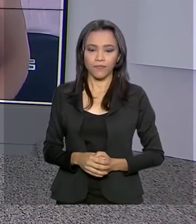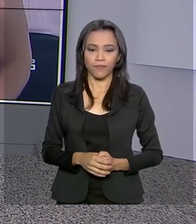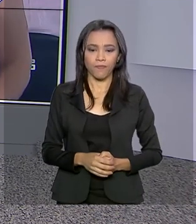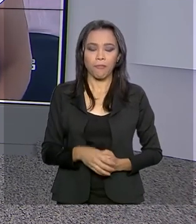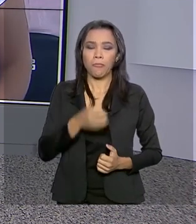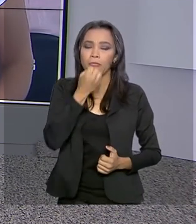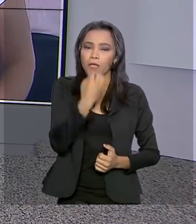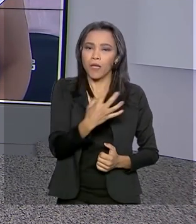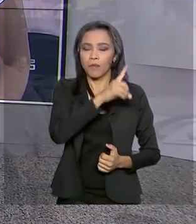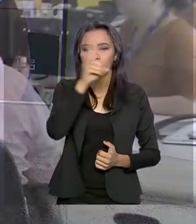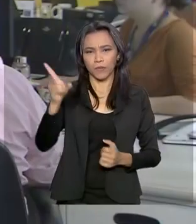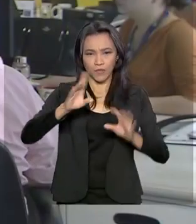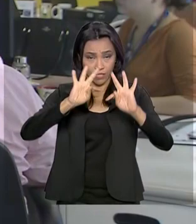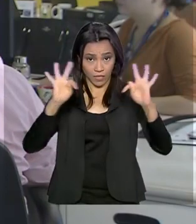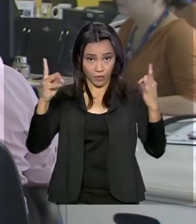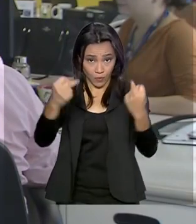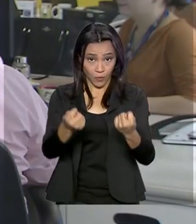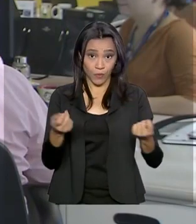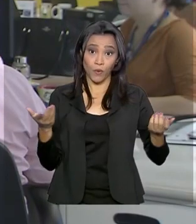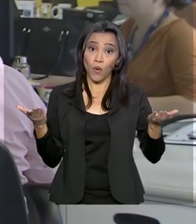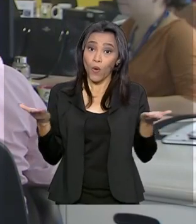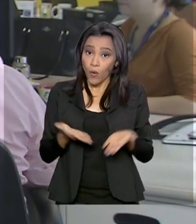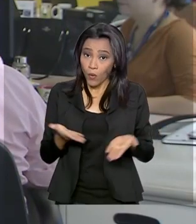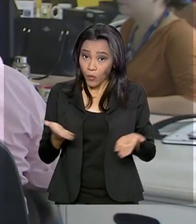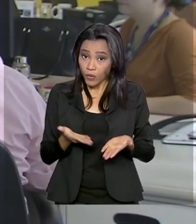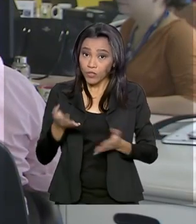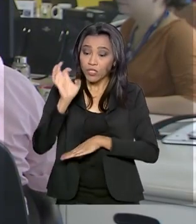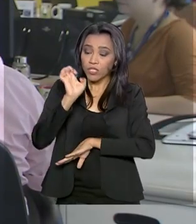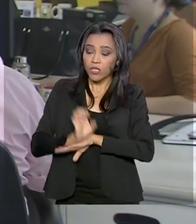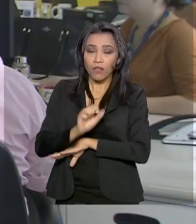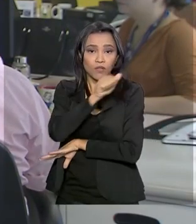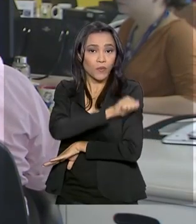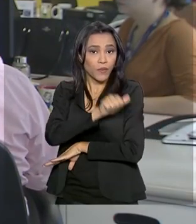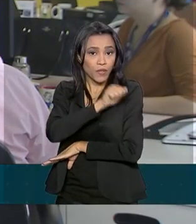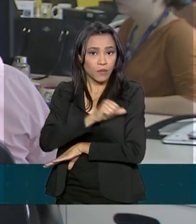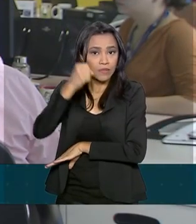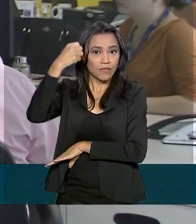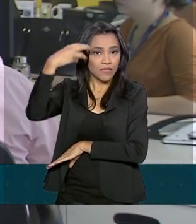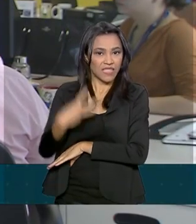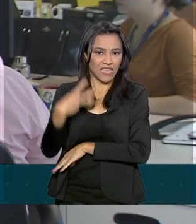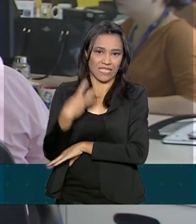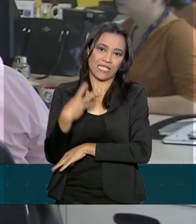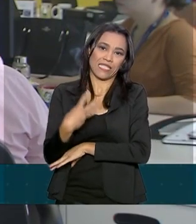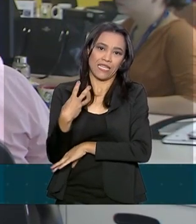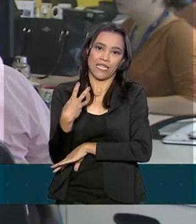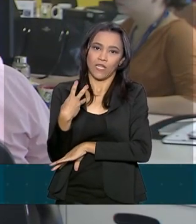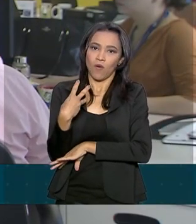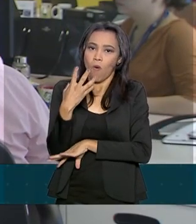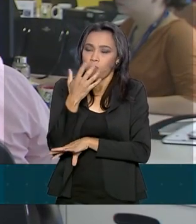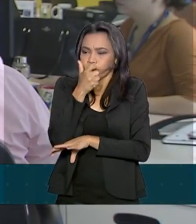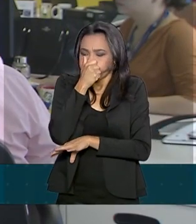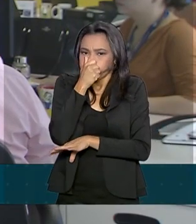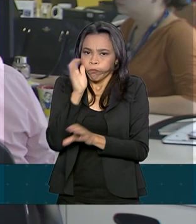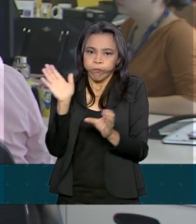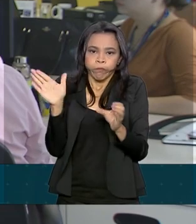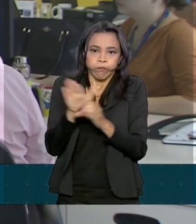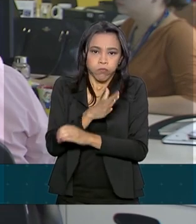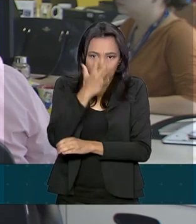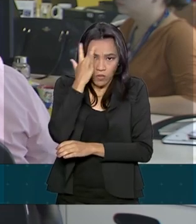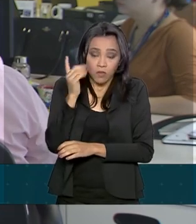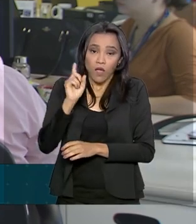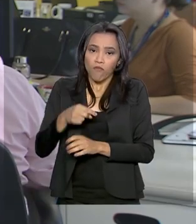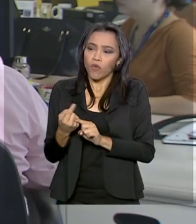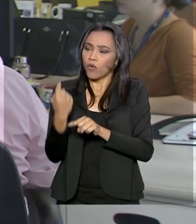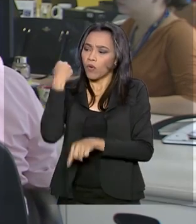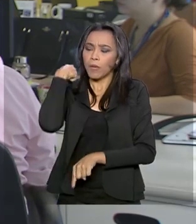Bom dia, Renata. Bom dia a todos. A gente começa com o estado do Rio de Janeiro, o terceiro mais populoso do país. A contagem do IBGE, fechada